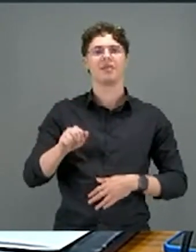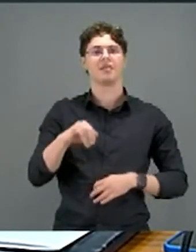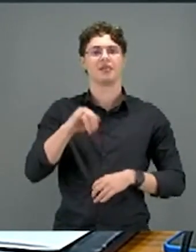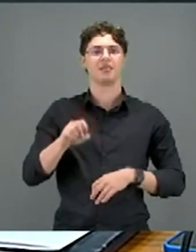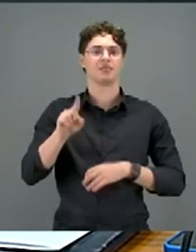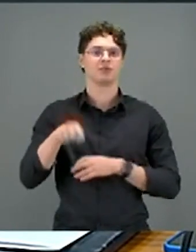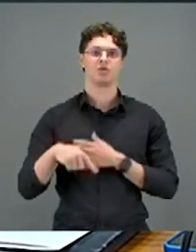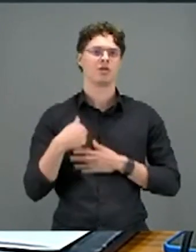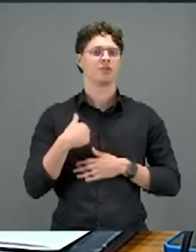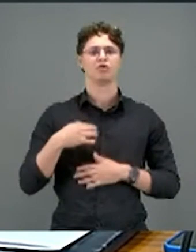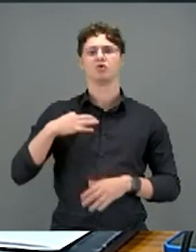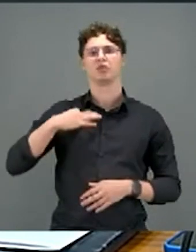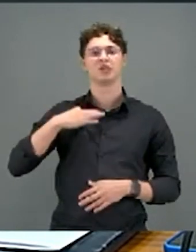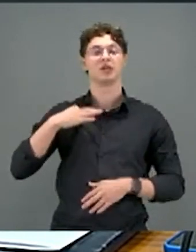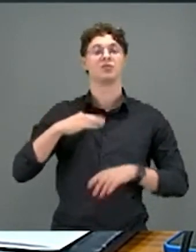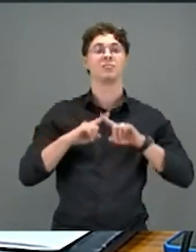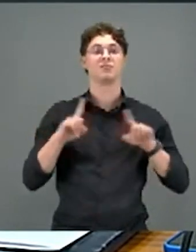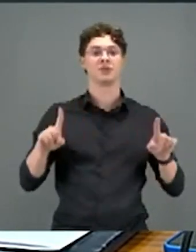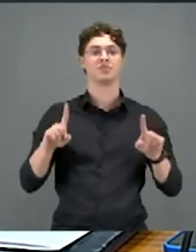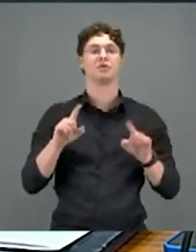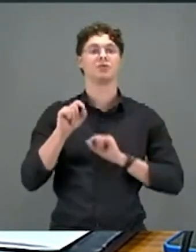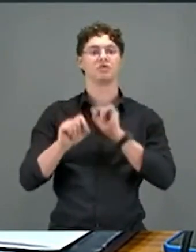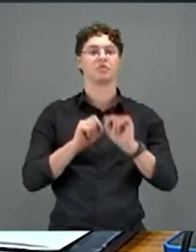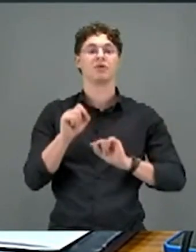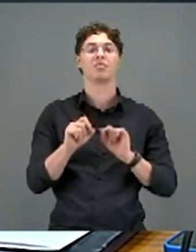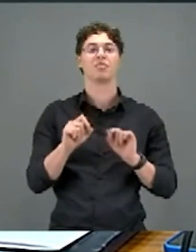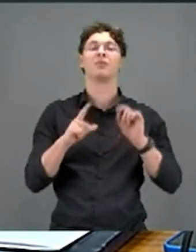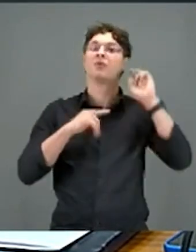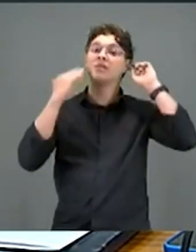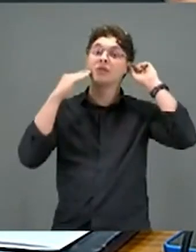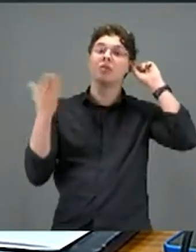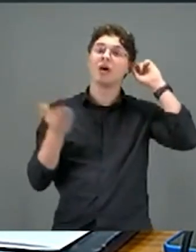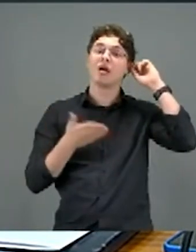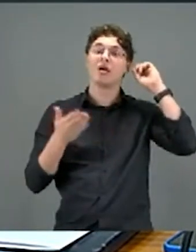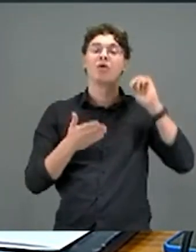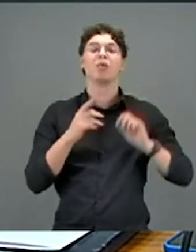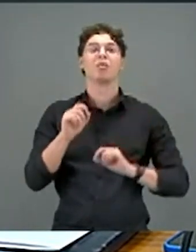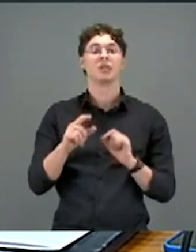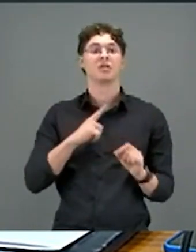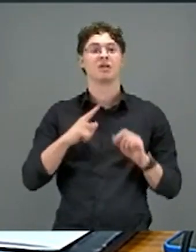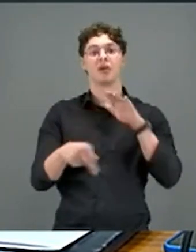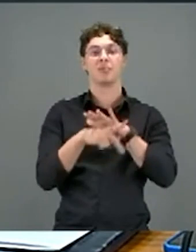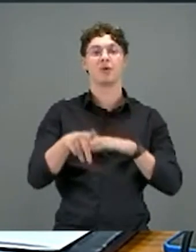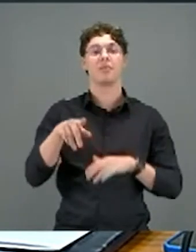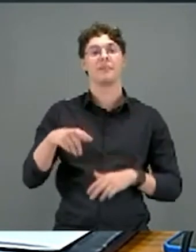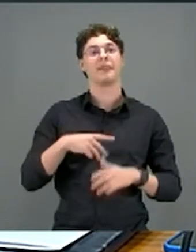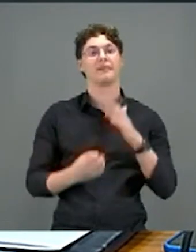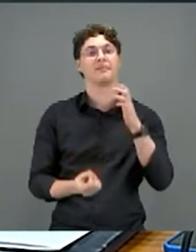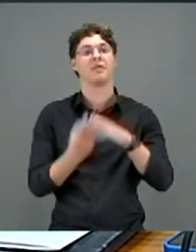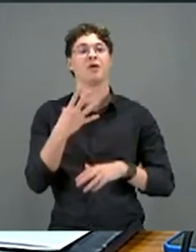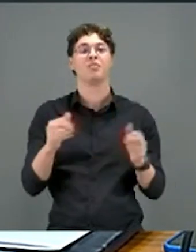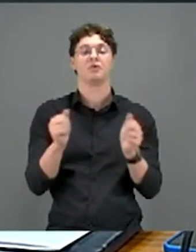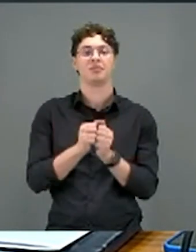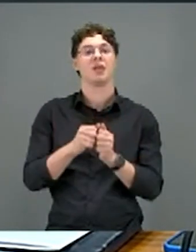Não sou candidata, mas eu entendo que é hora. E essa comissão, senador Chico Rodrigues, que foi criada para uma